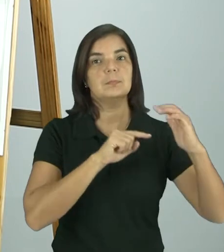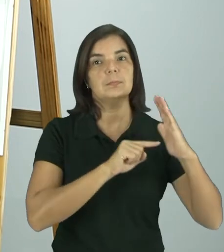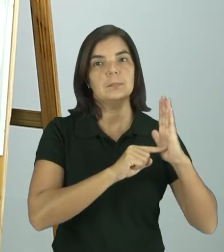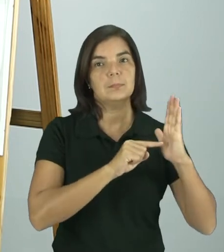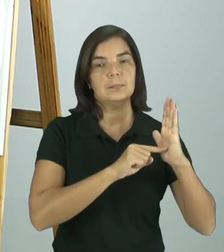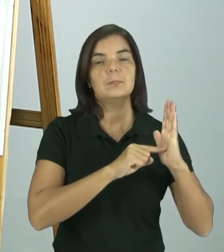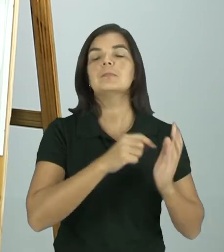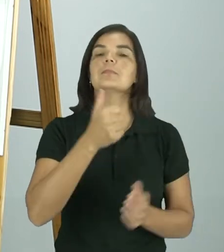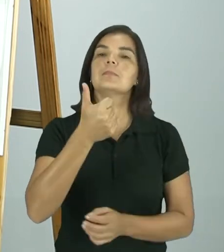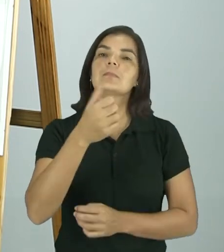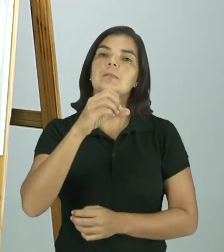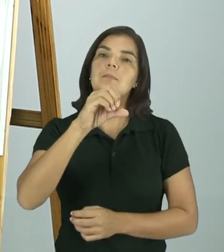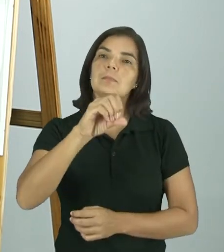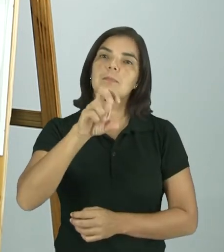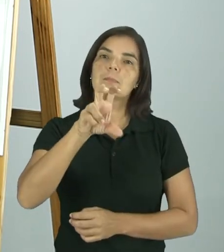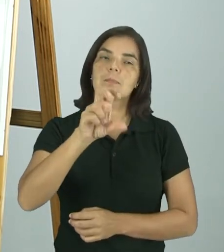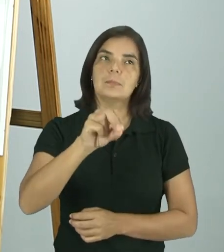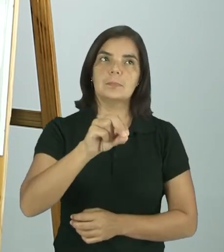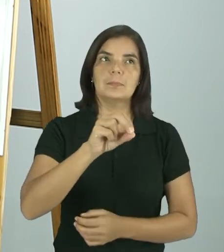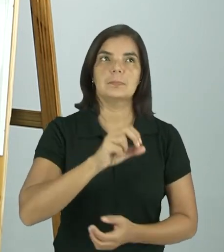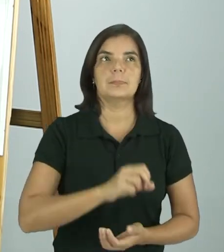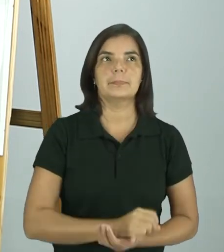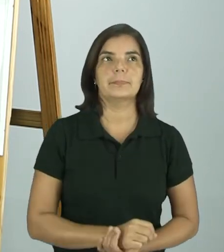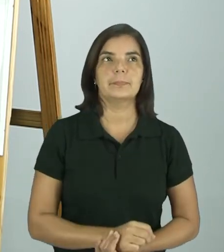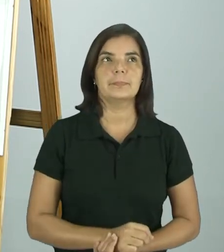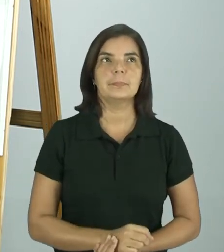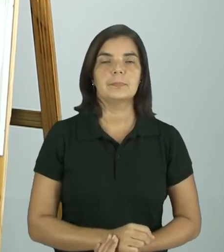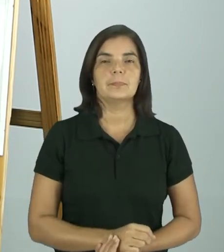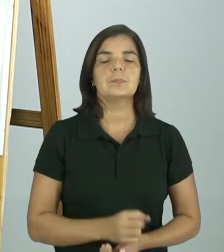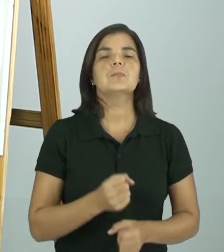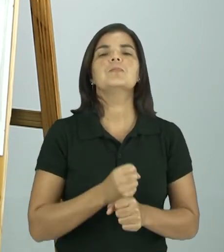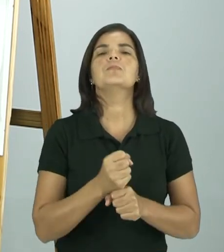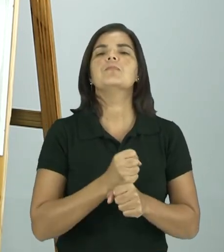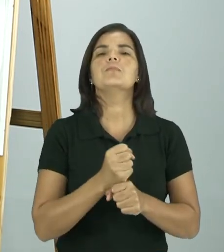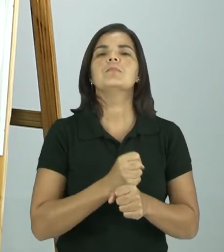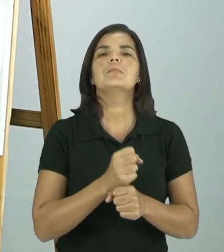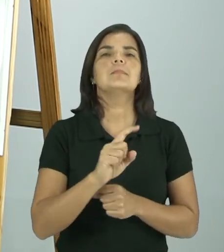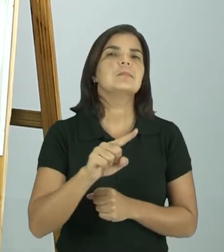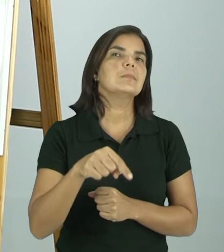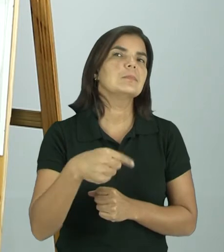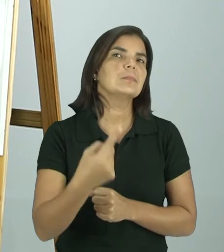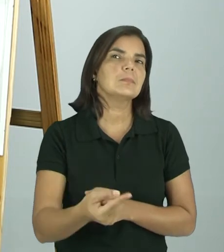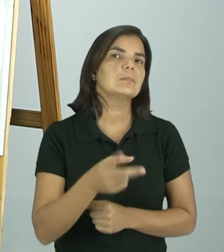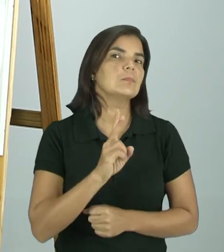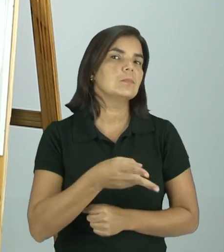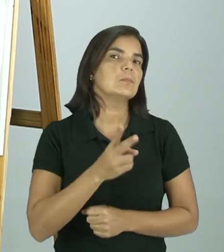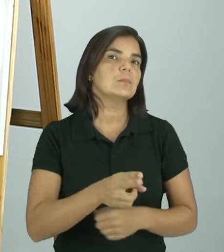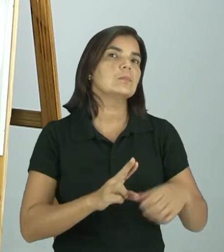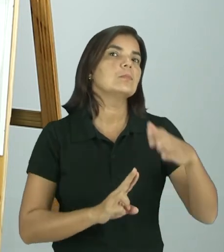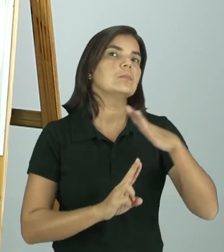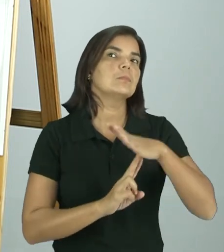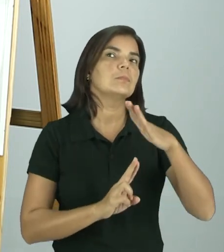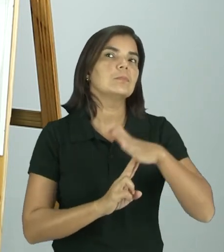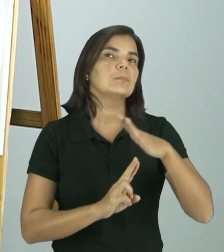esta é de 1950. Quantos anos depois deste mesmo lugar?